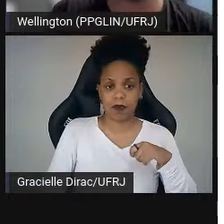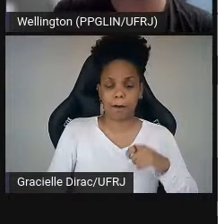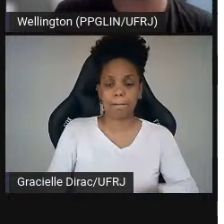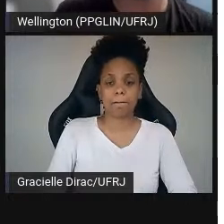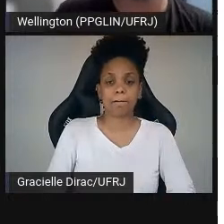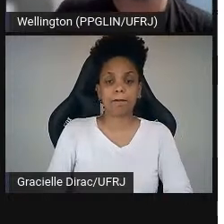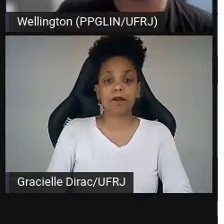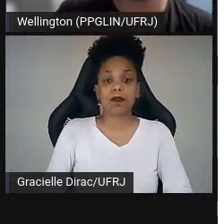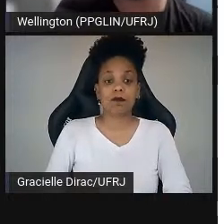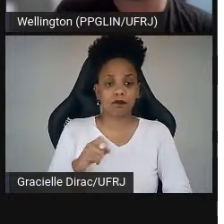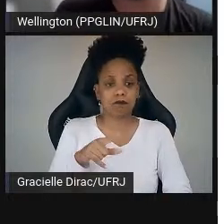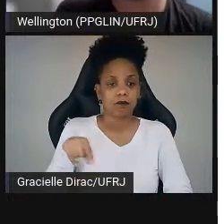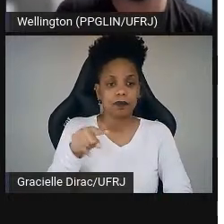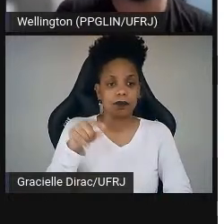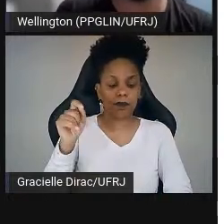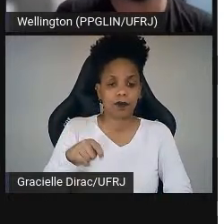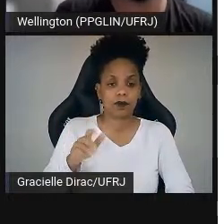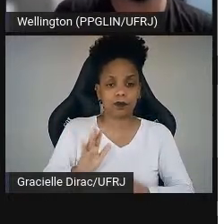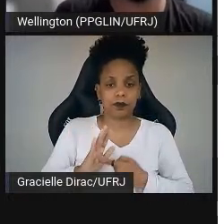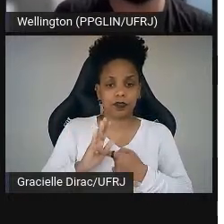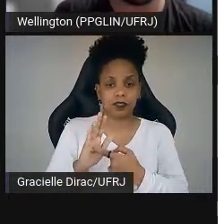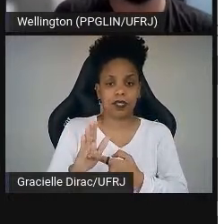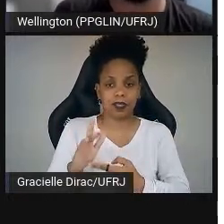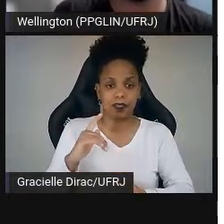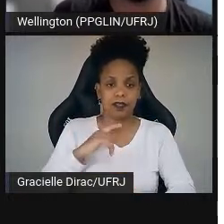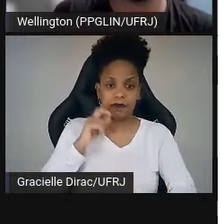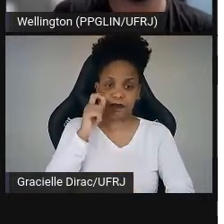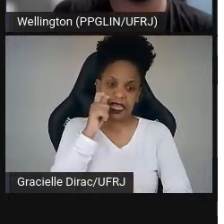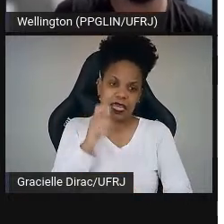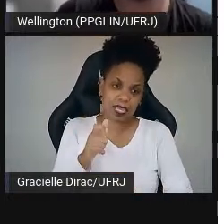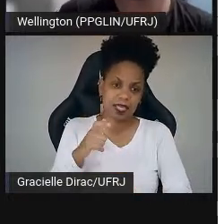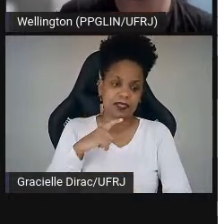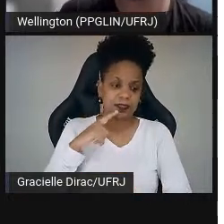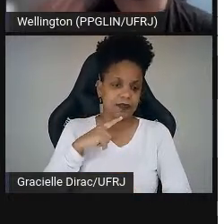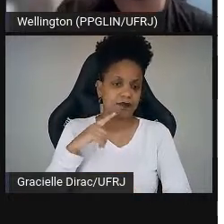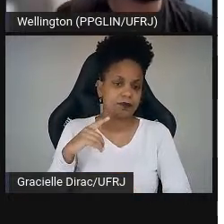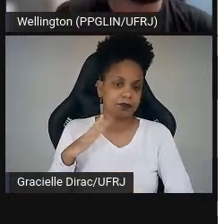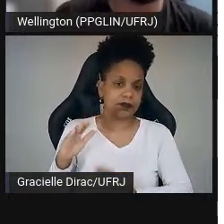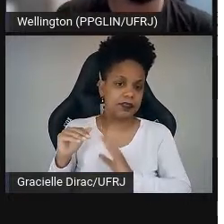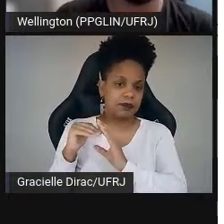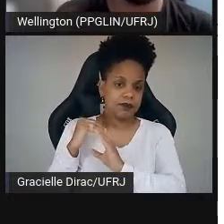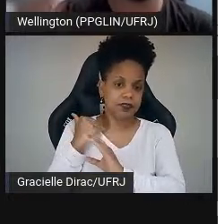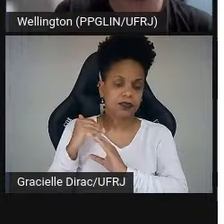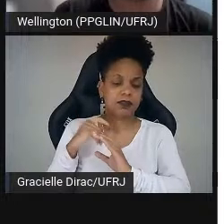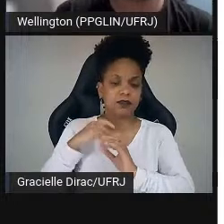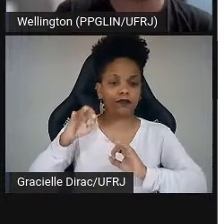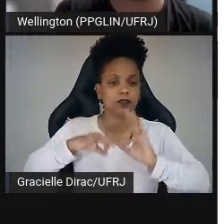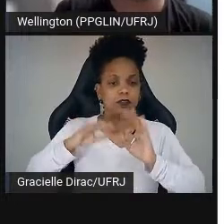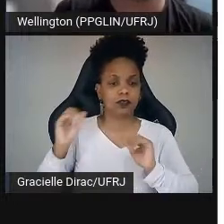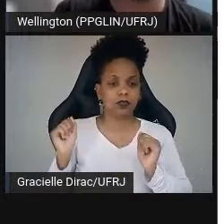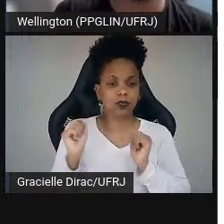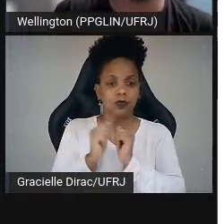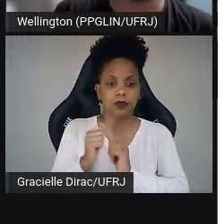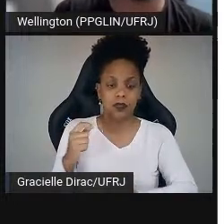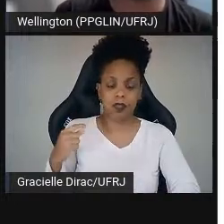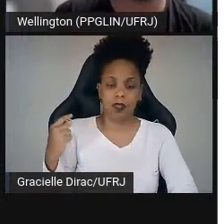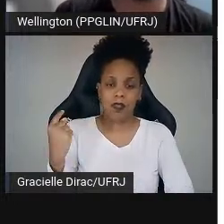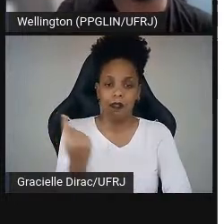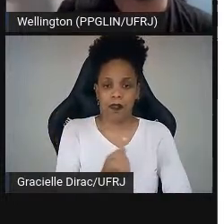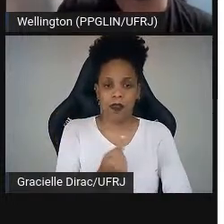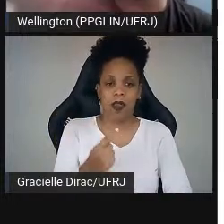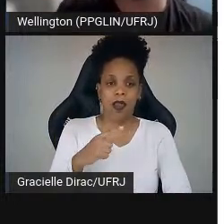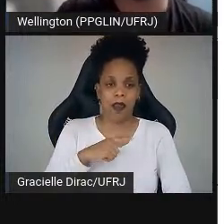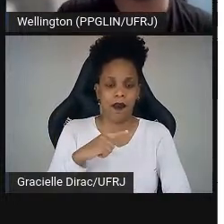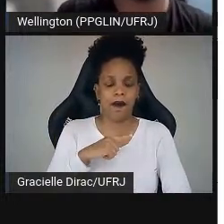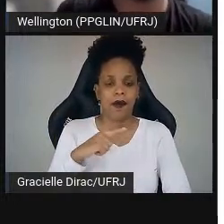que daí vocês podem mostrar esse interesse em fazer parte da nossa comissão de eventos, vir organizar eventos com a gente, estar